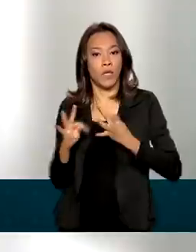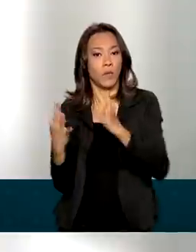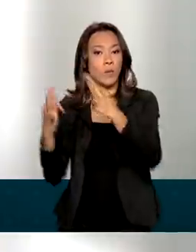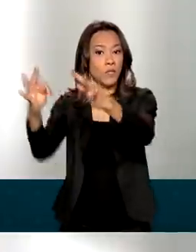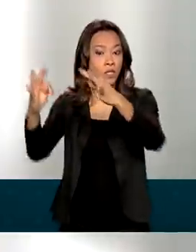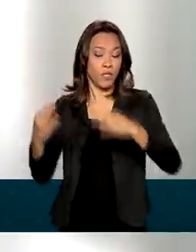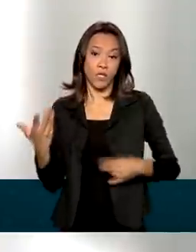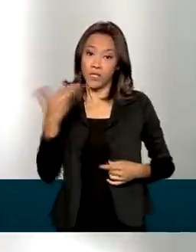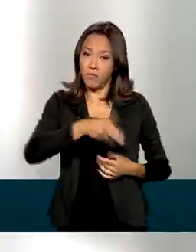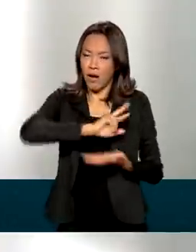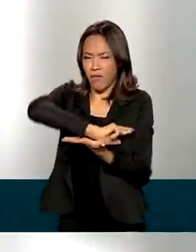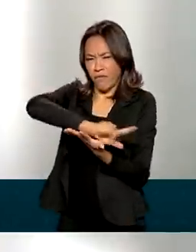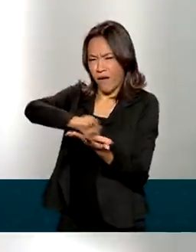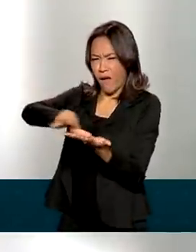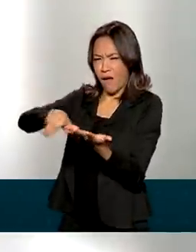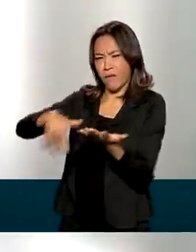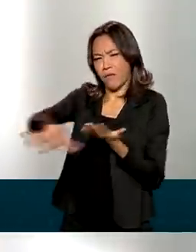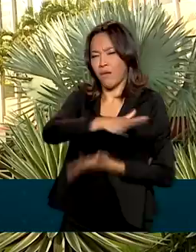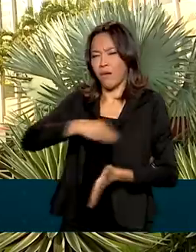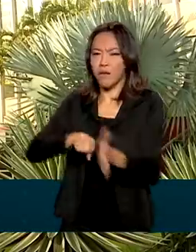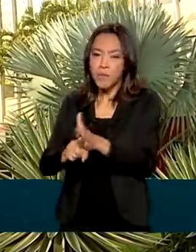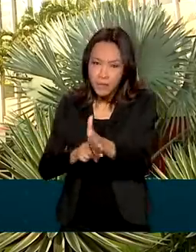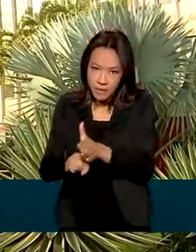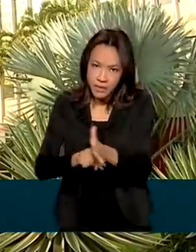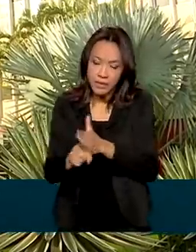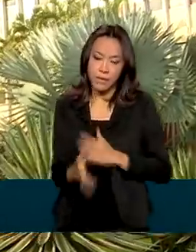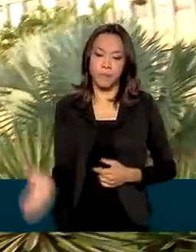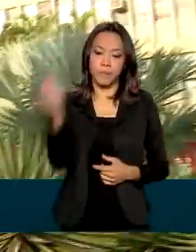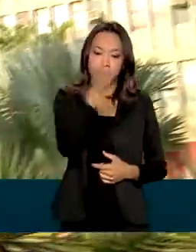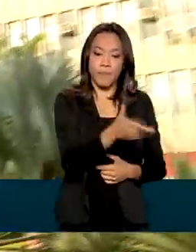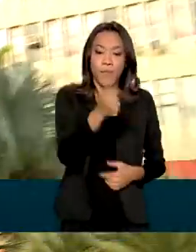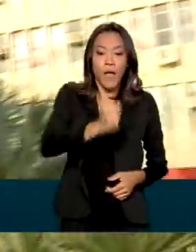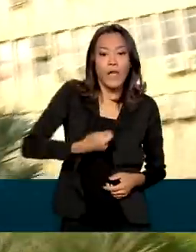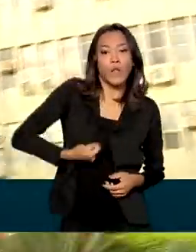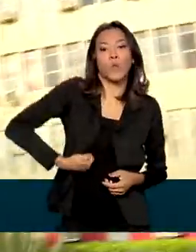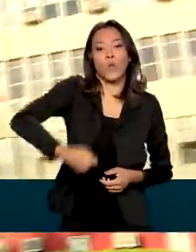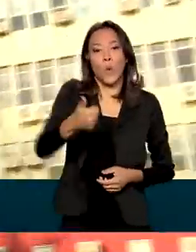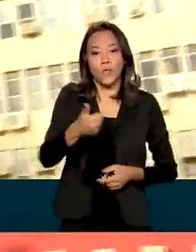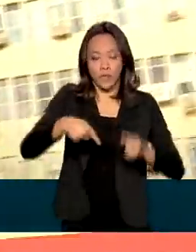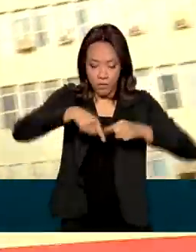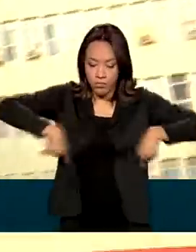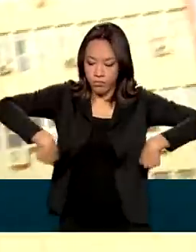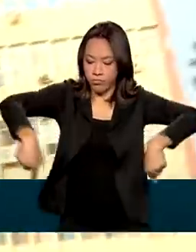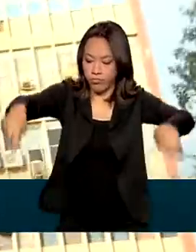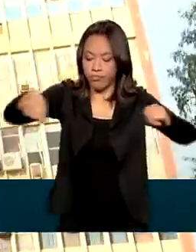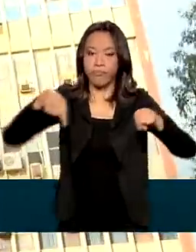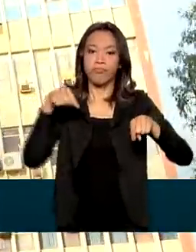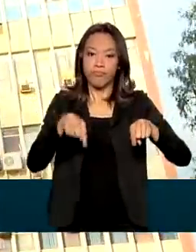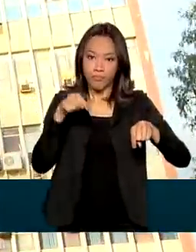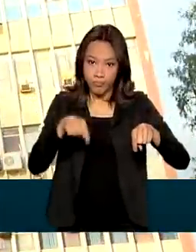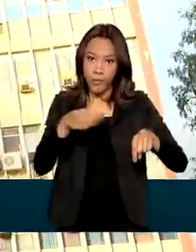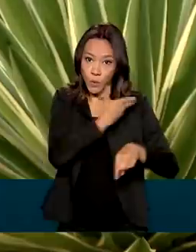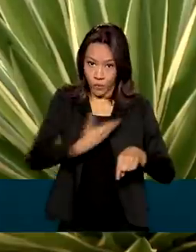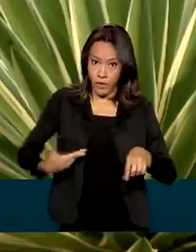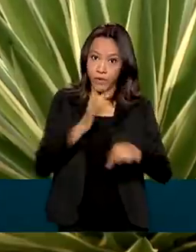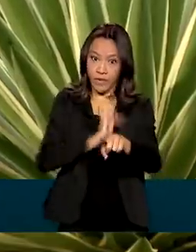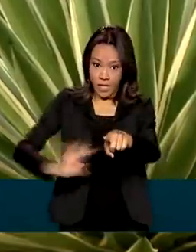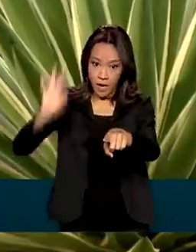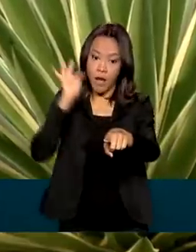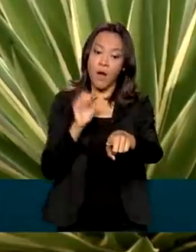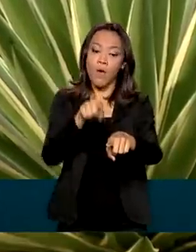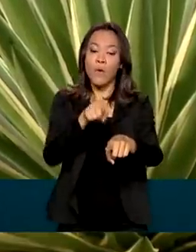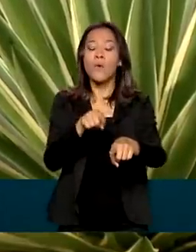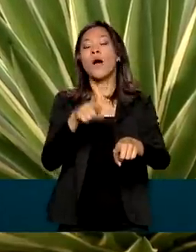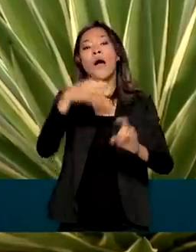questões diversas no âmbito da pesquisa científica. A doação do governo federal foi feita com encargos, ou seja, a